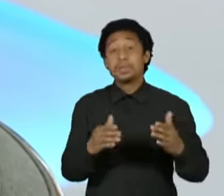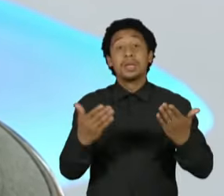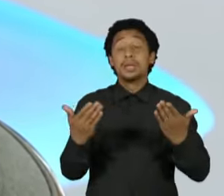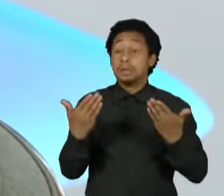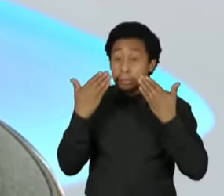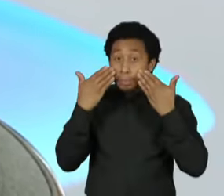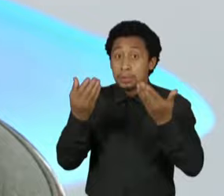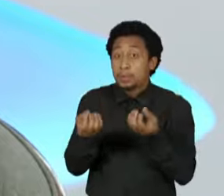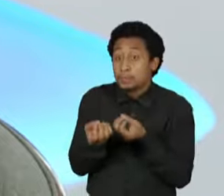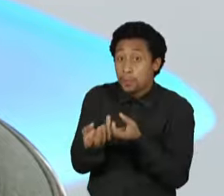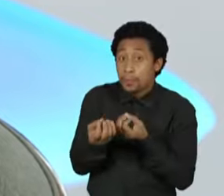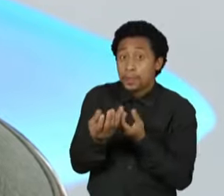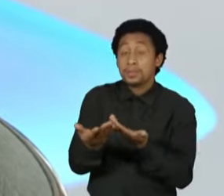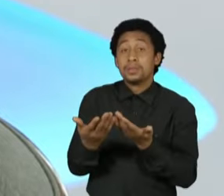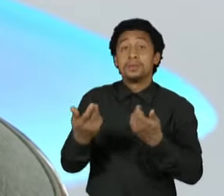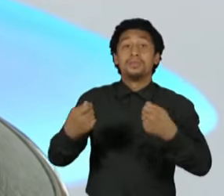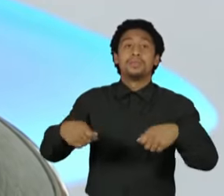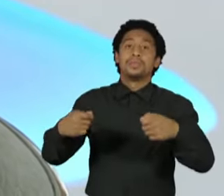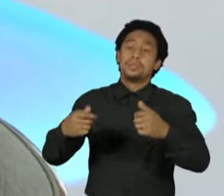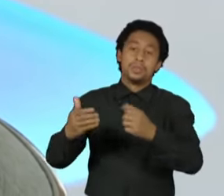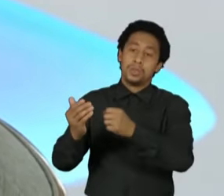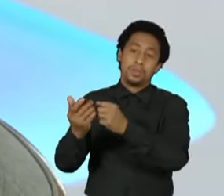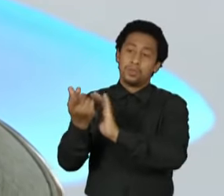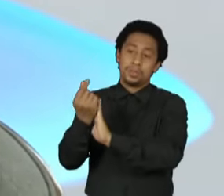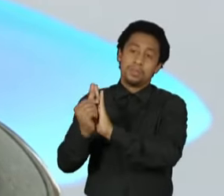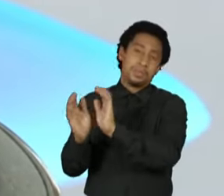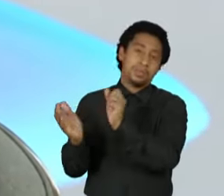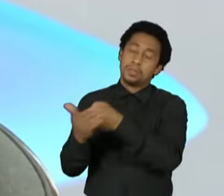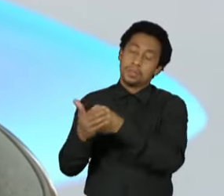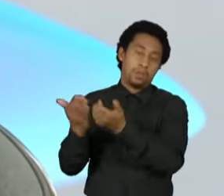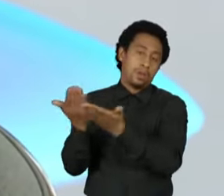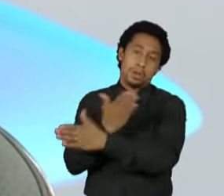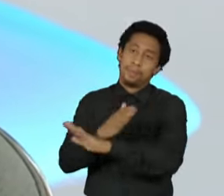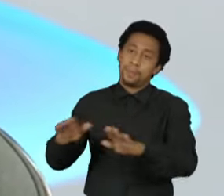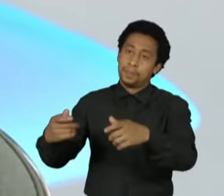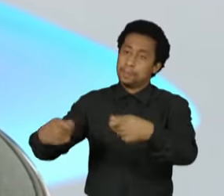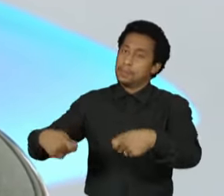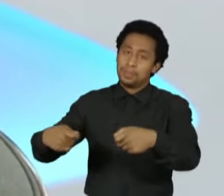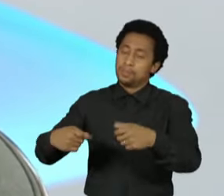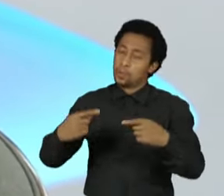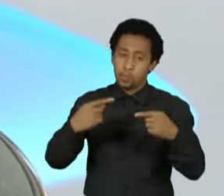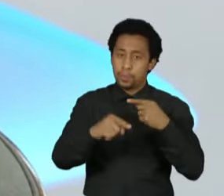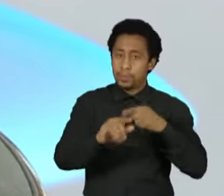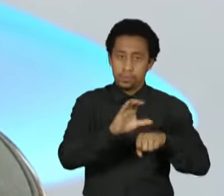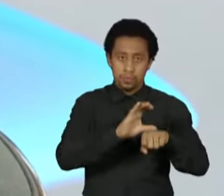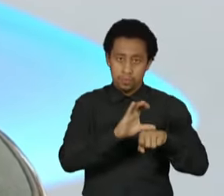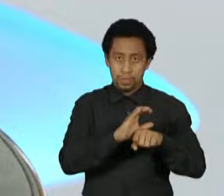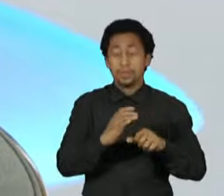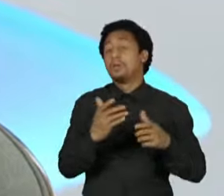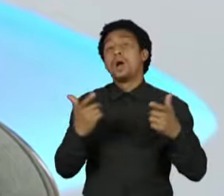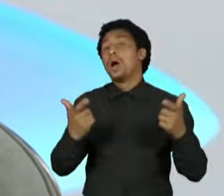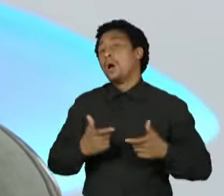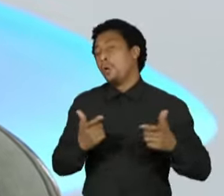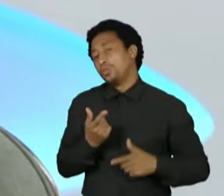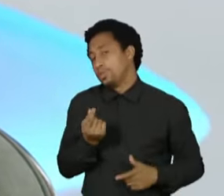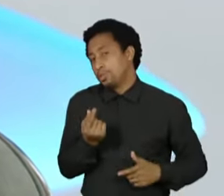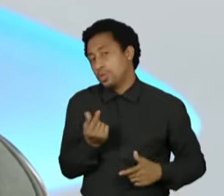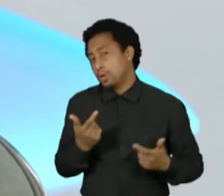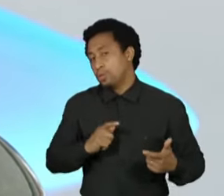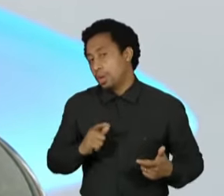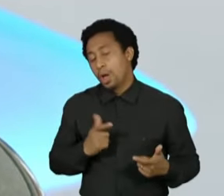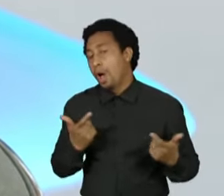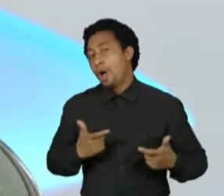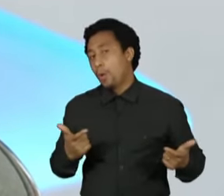da transparência, já é nulo. Tem que ser anulado todo esse orçamento secreto. Então, vamos lá. De onde se tira dinheiro? Para ser claro aqui.